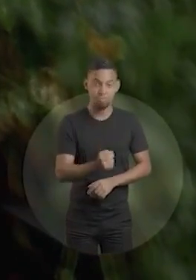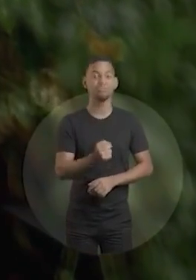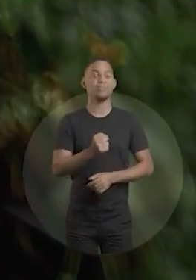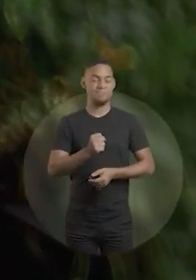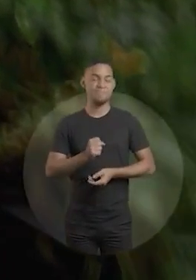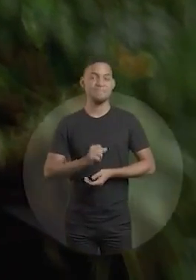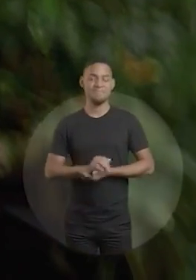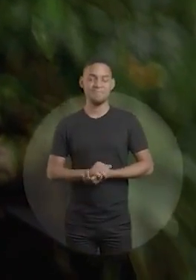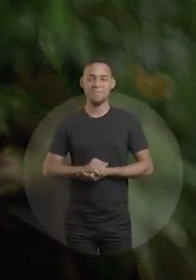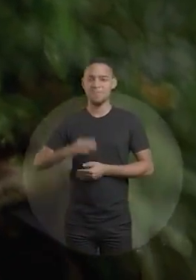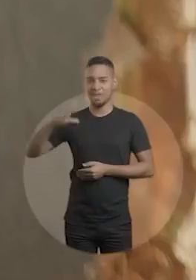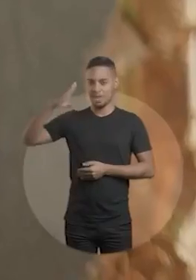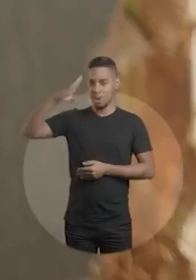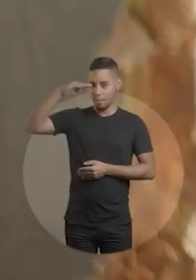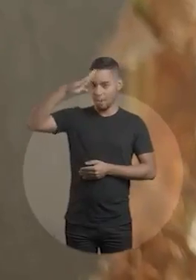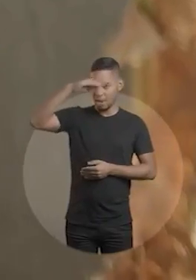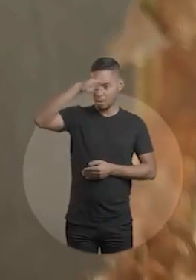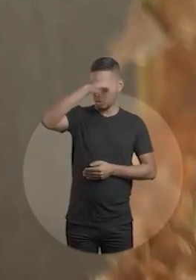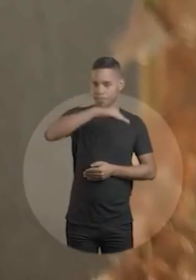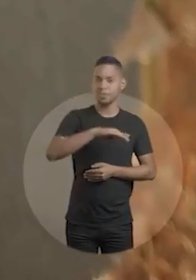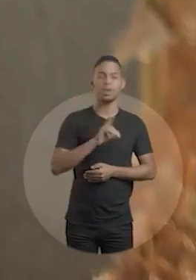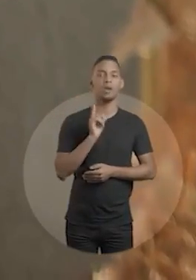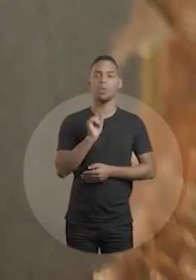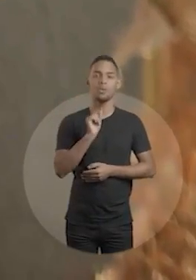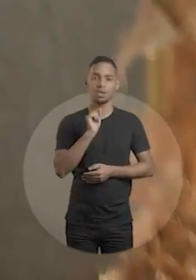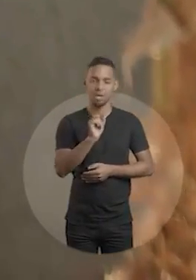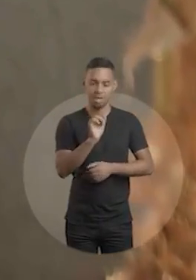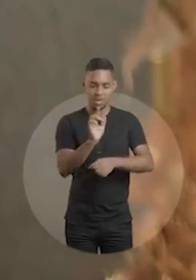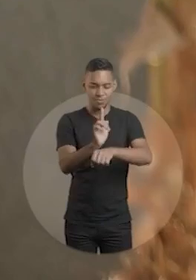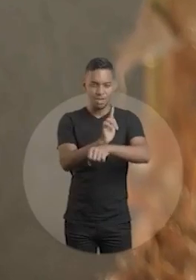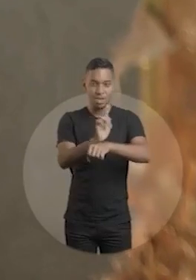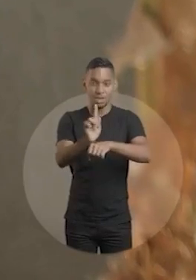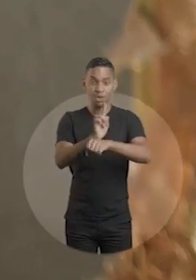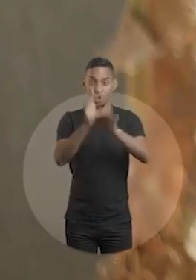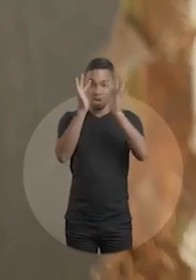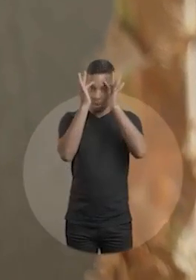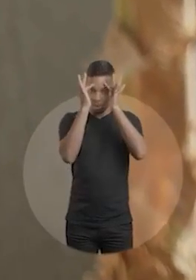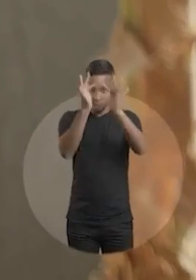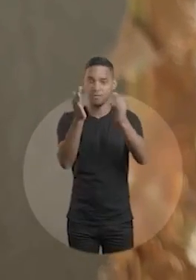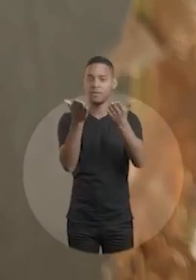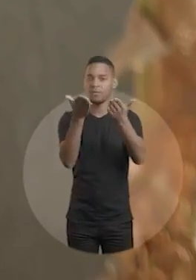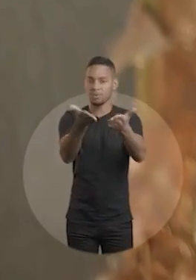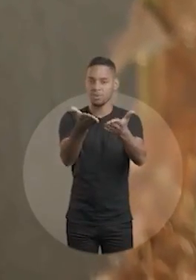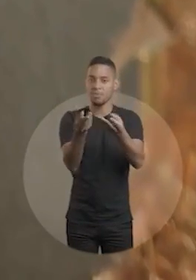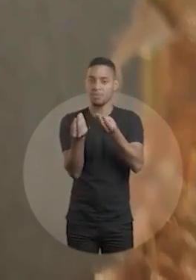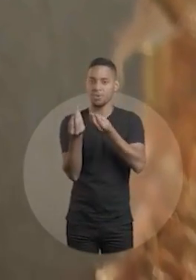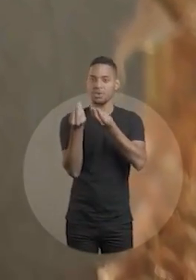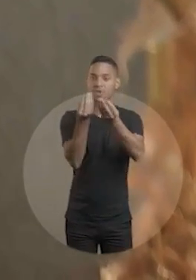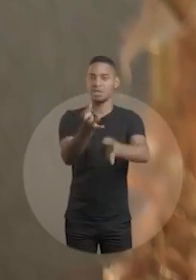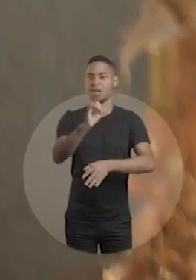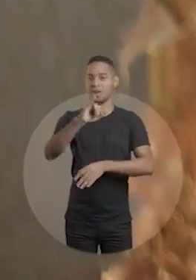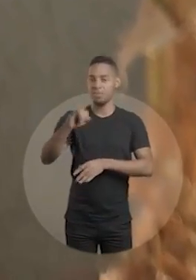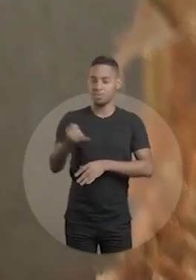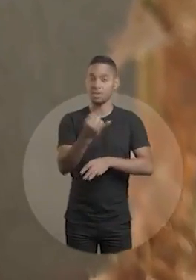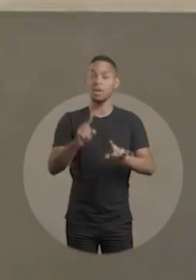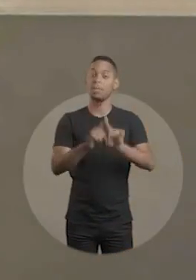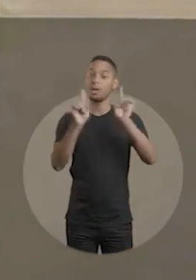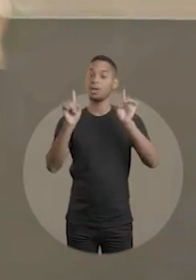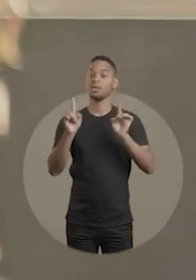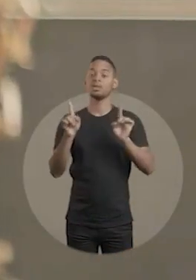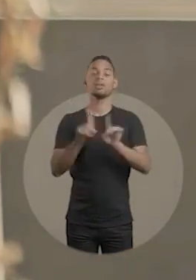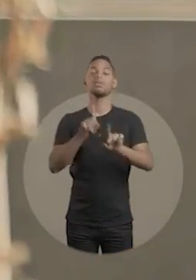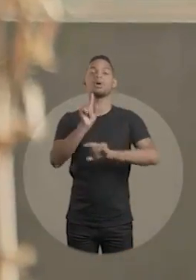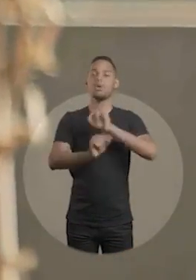dinamismo muito grande. O Beto, ele é aquele gestor que confia em você, te dá oportunidade.